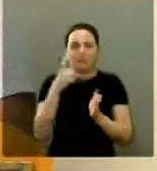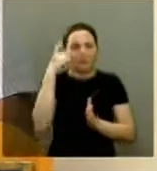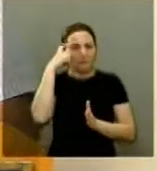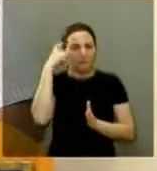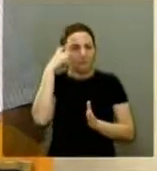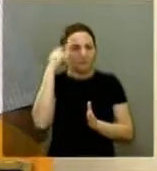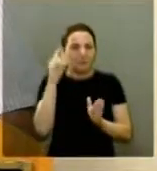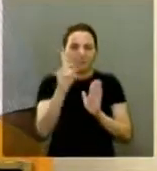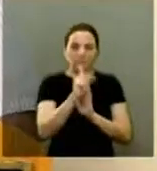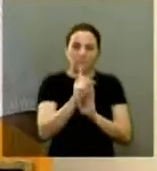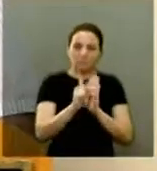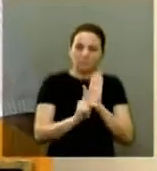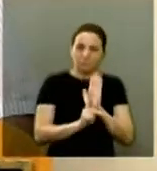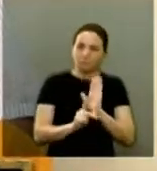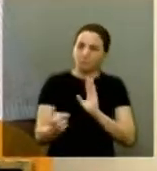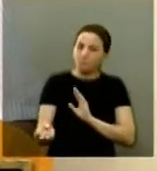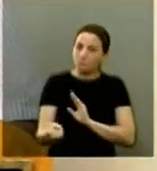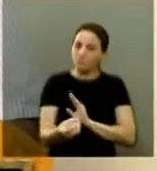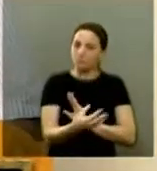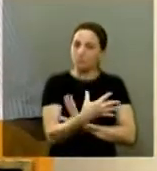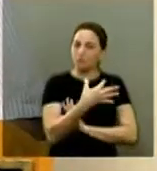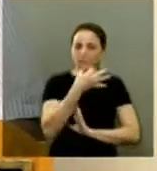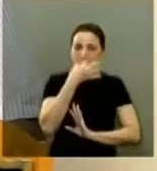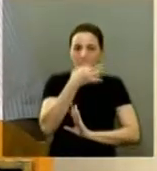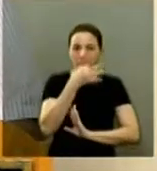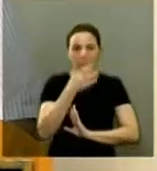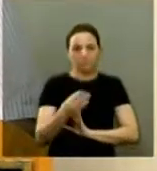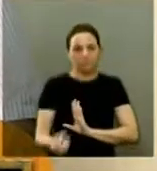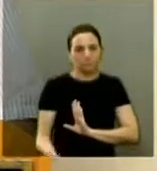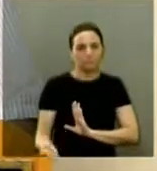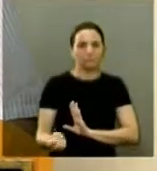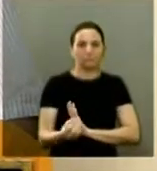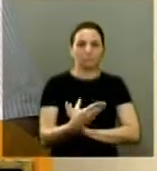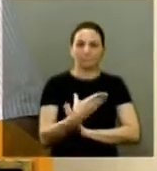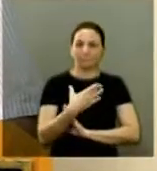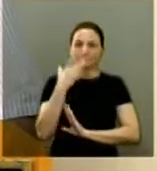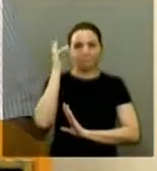de projetos novos eu acho que